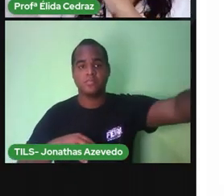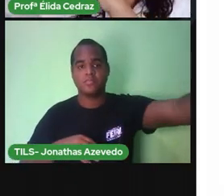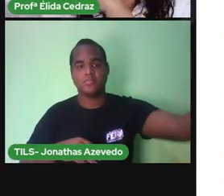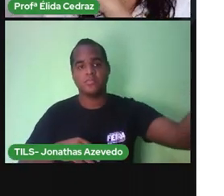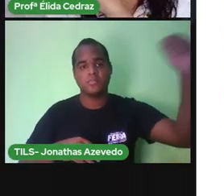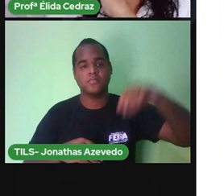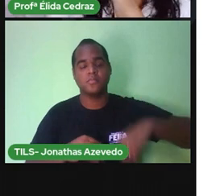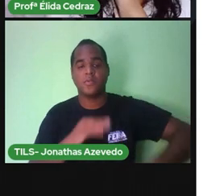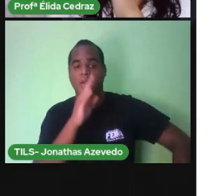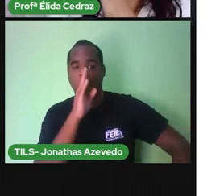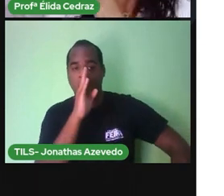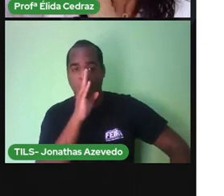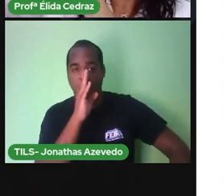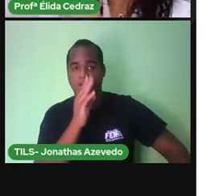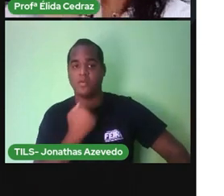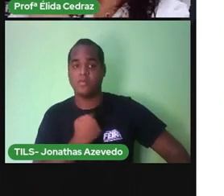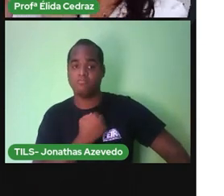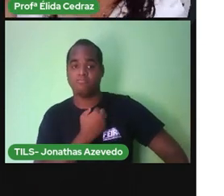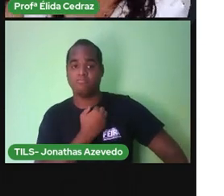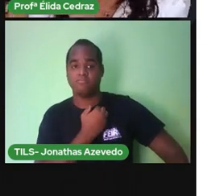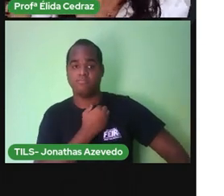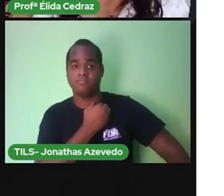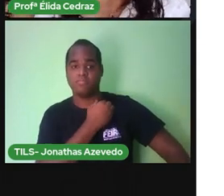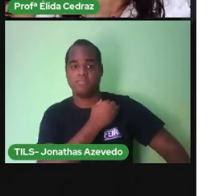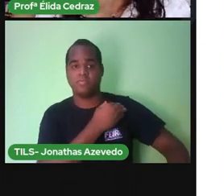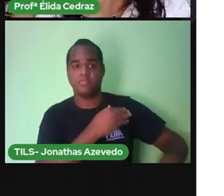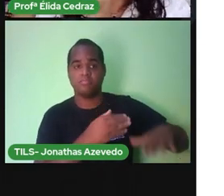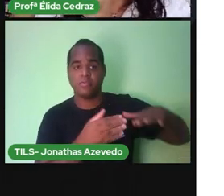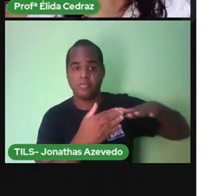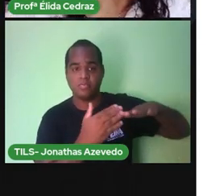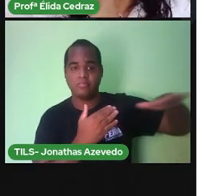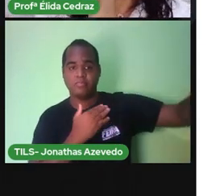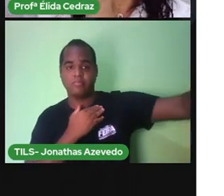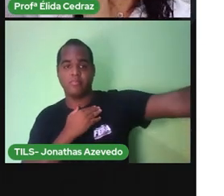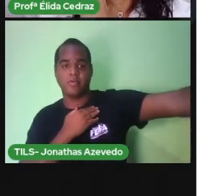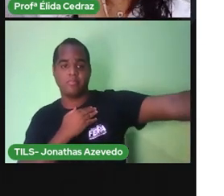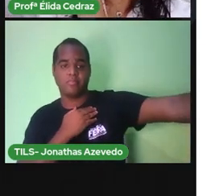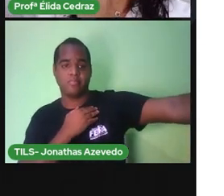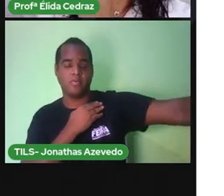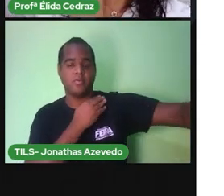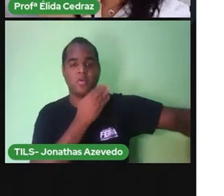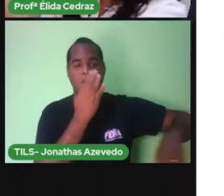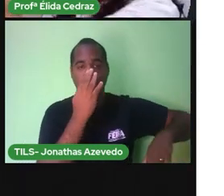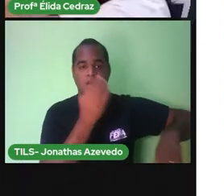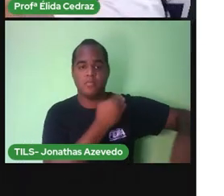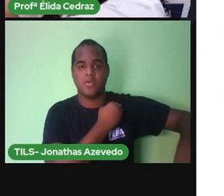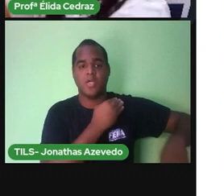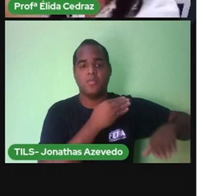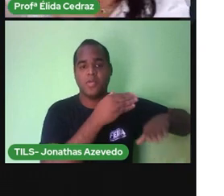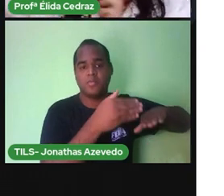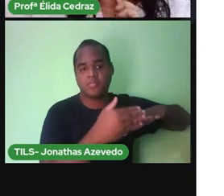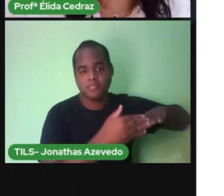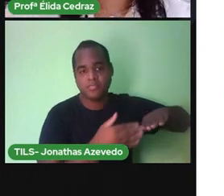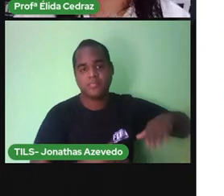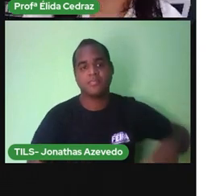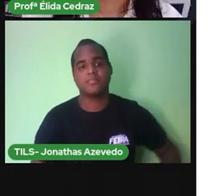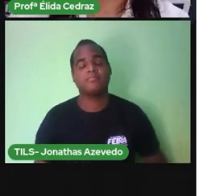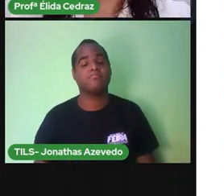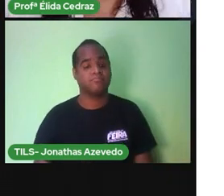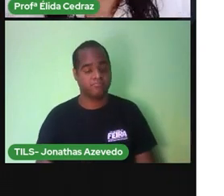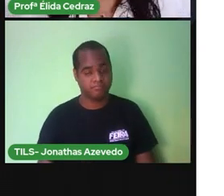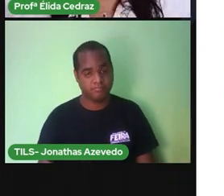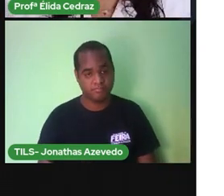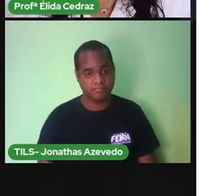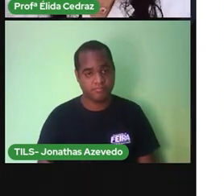Do nariz Até O dedo Assim Isso aqui Essa medida Que abraça